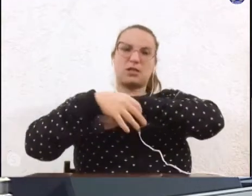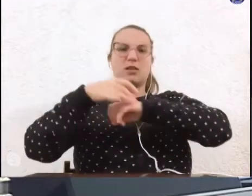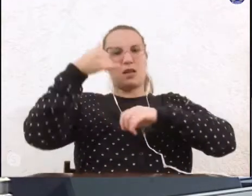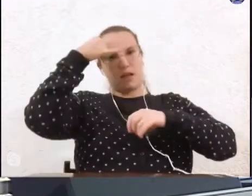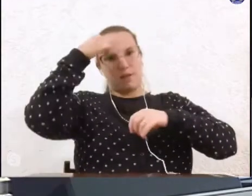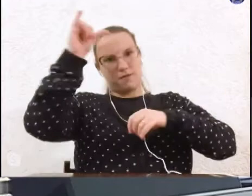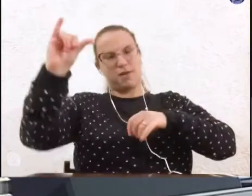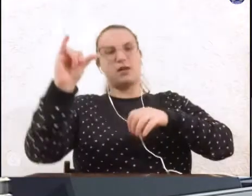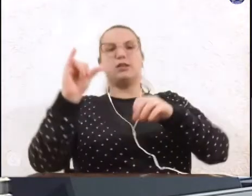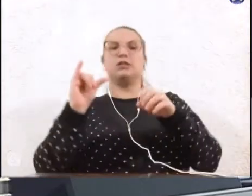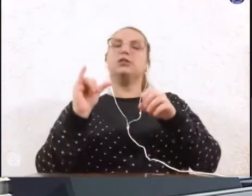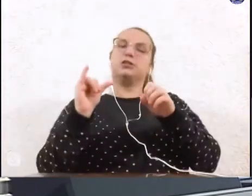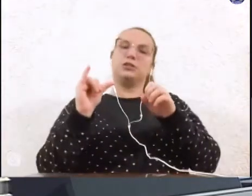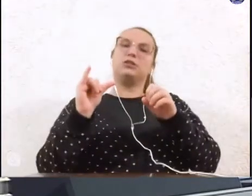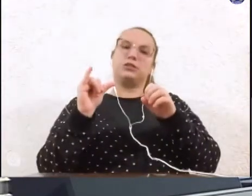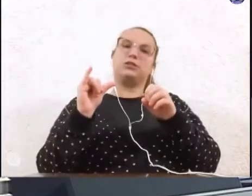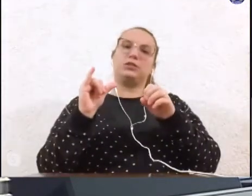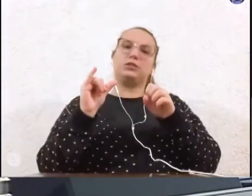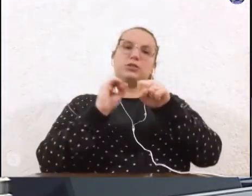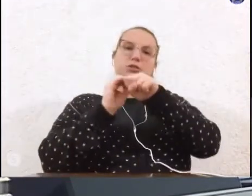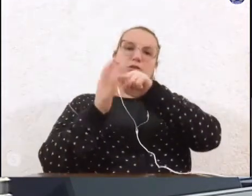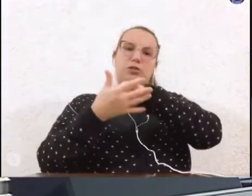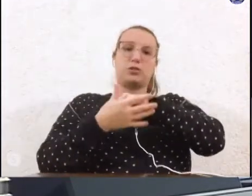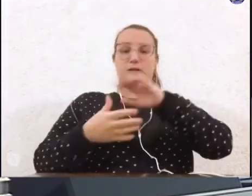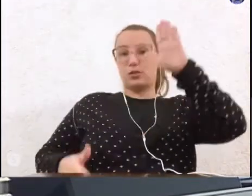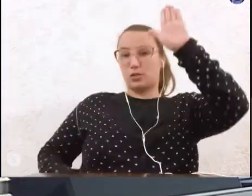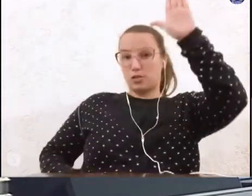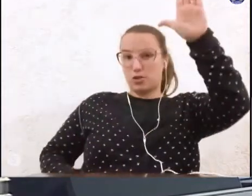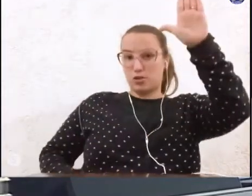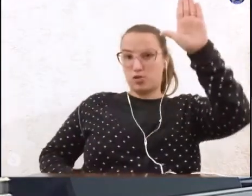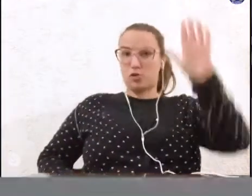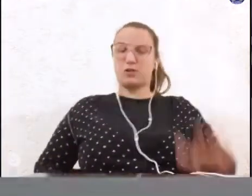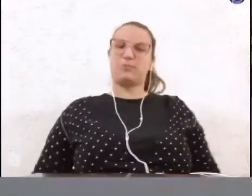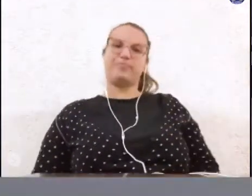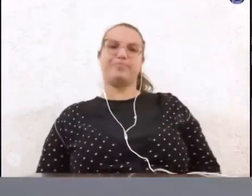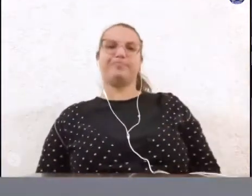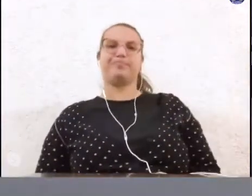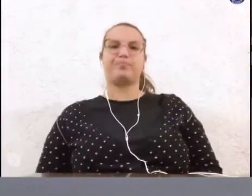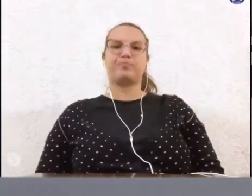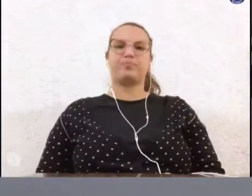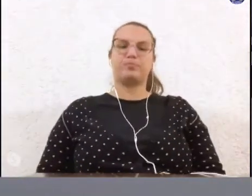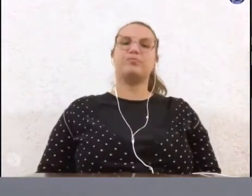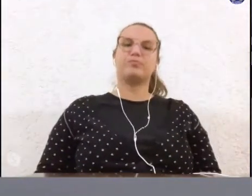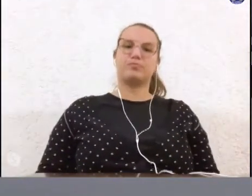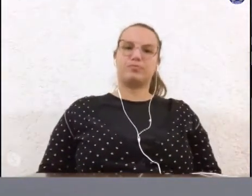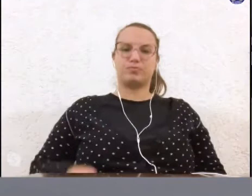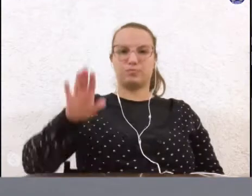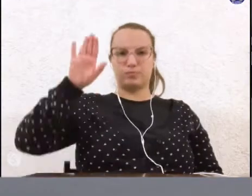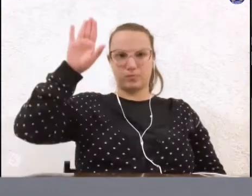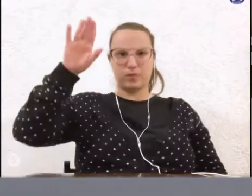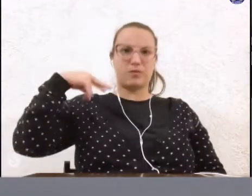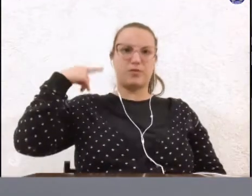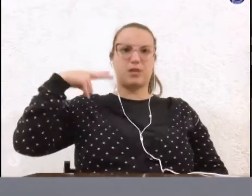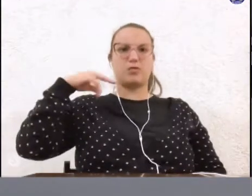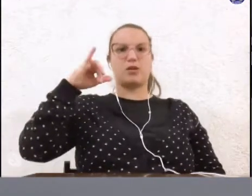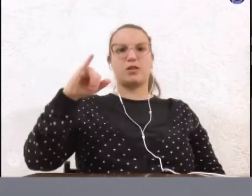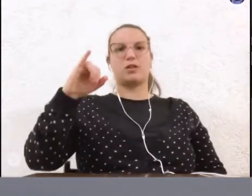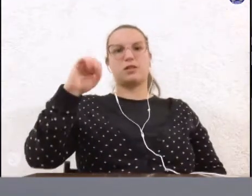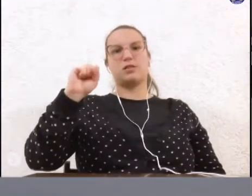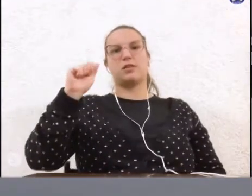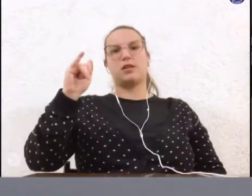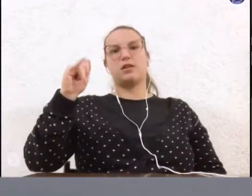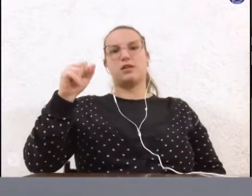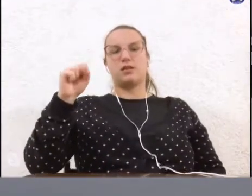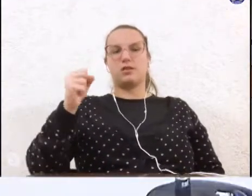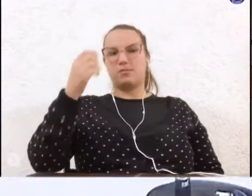contágio da Covid-19. Questão de ordem, senhor presidente. Tem a questão de ordem, o vereador Isaías Colina. Obrigado, senhor